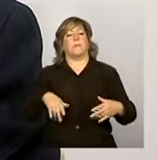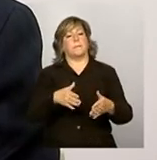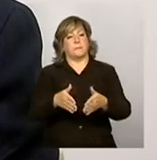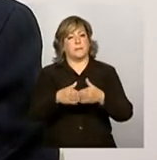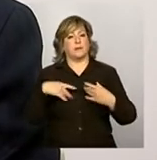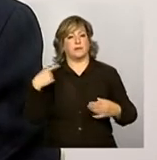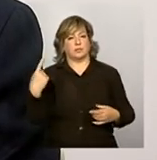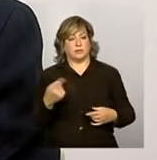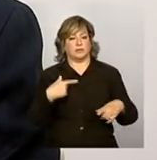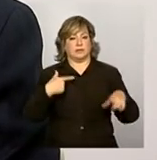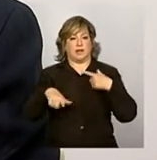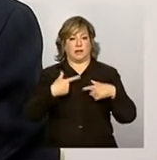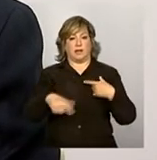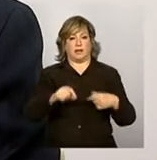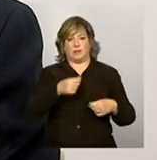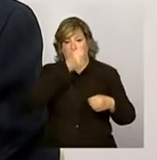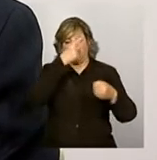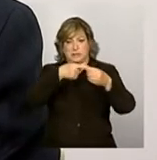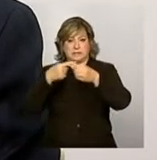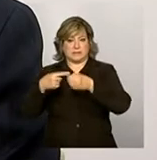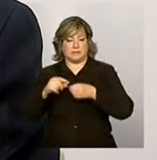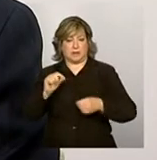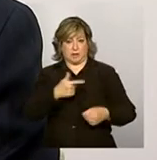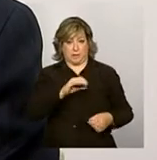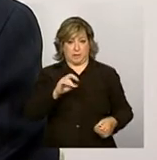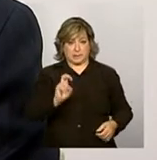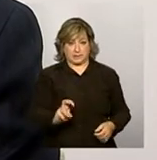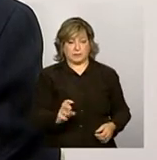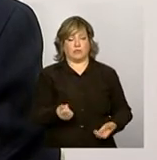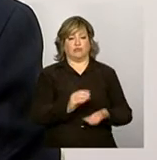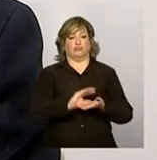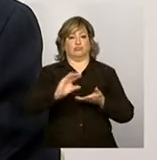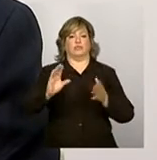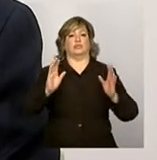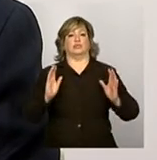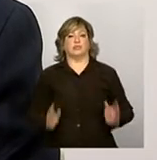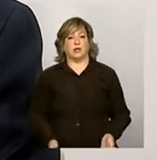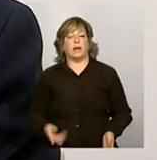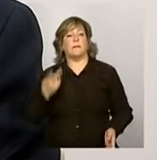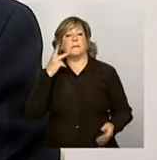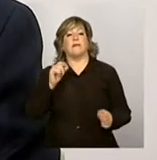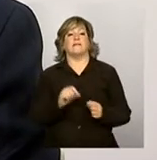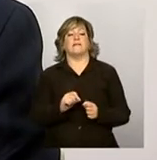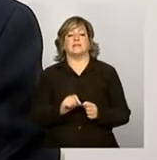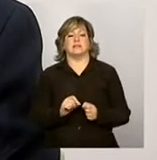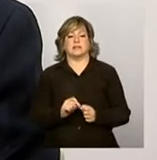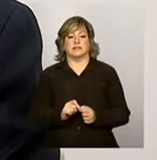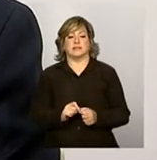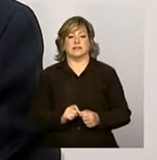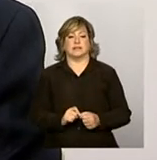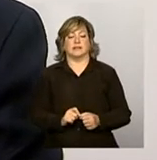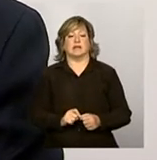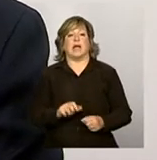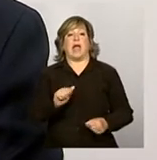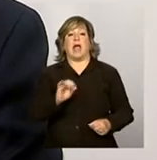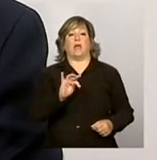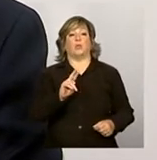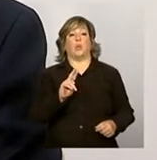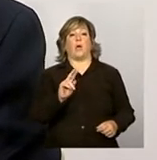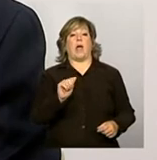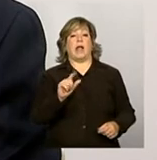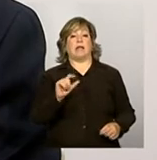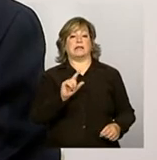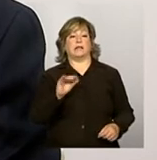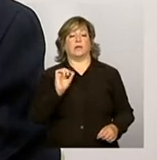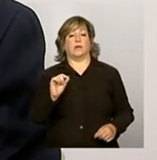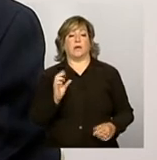municipais para levantar. Em 2005, foi repassado recursos para fazer a atualização do cadastro. Nós tínhamos